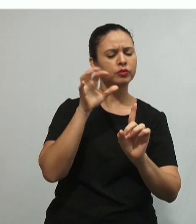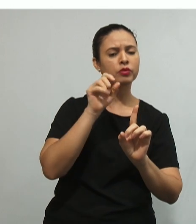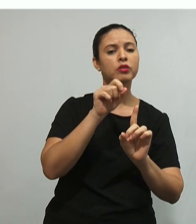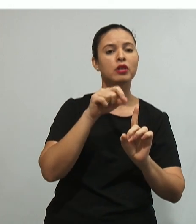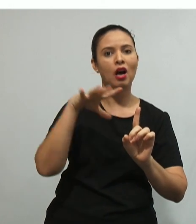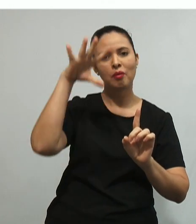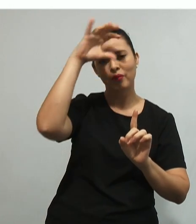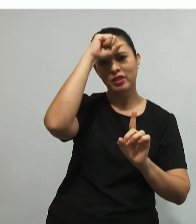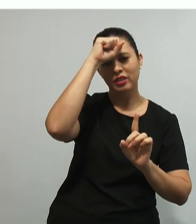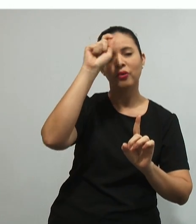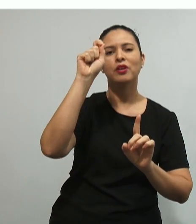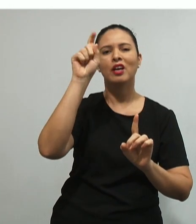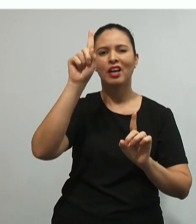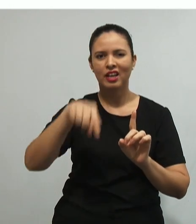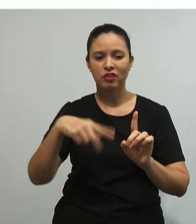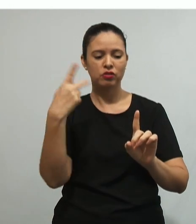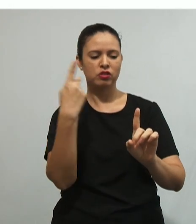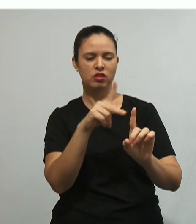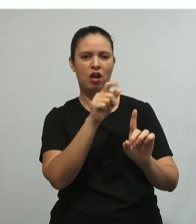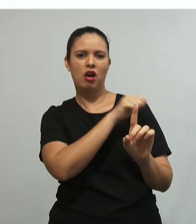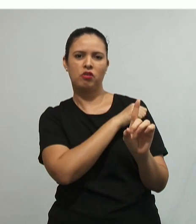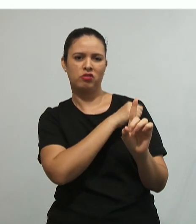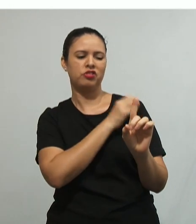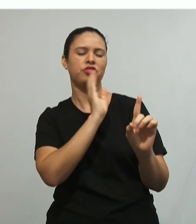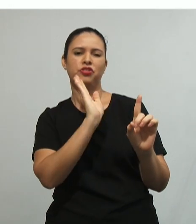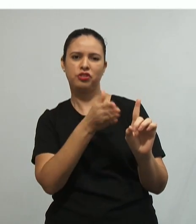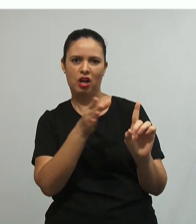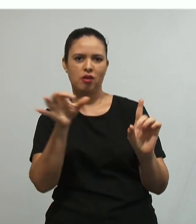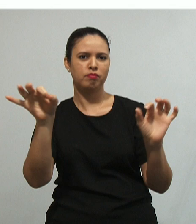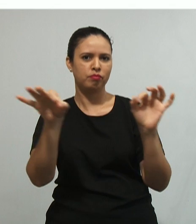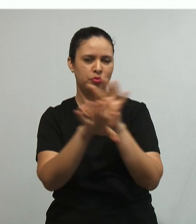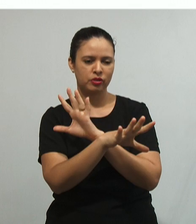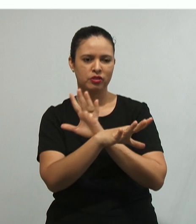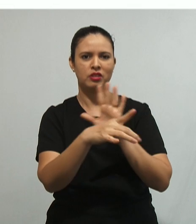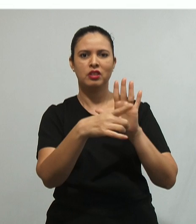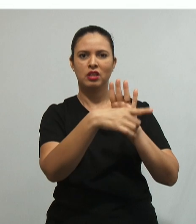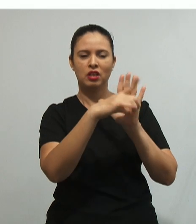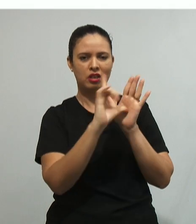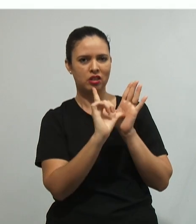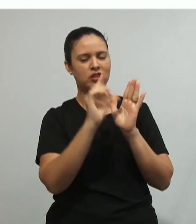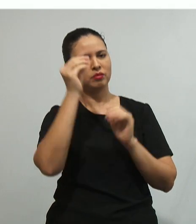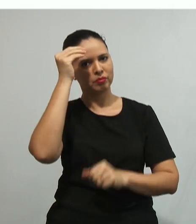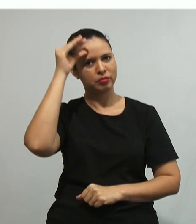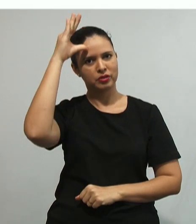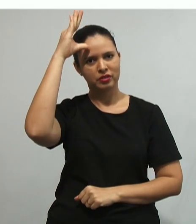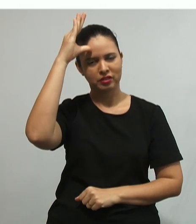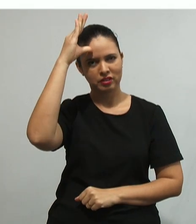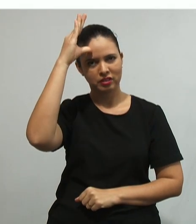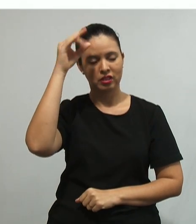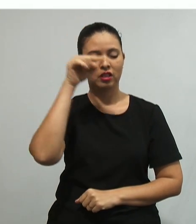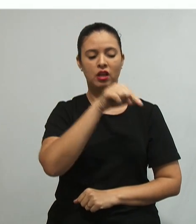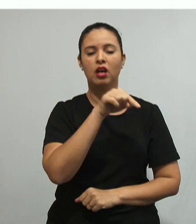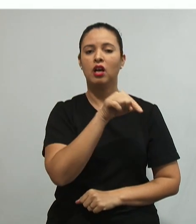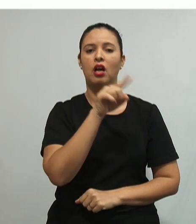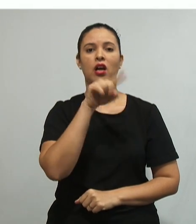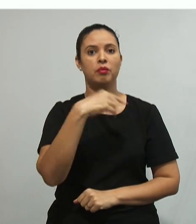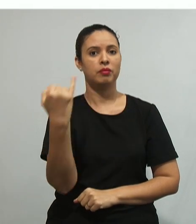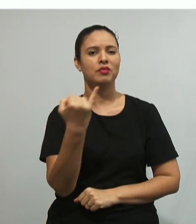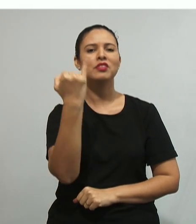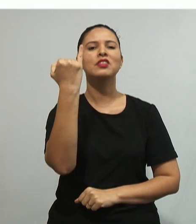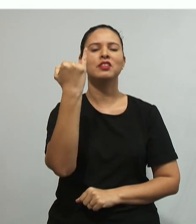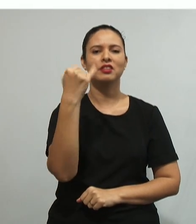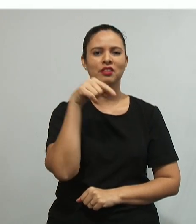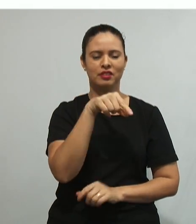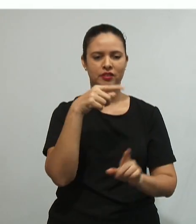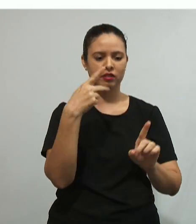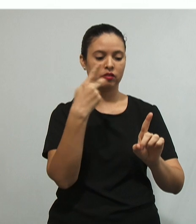sabe. Isso significa o quê? Que os conhecimentos prévios são imprescindíveis para